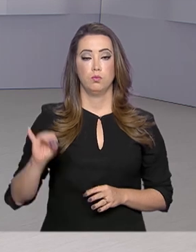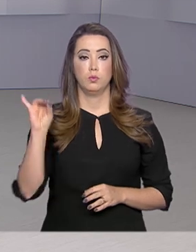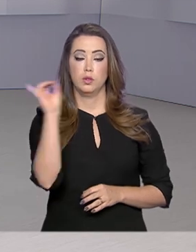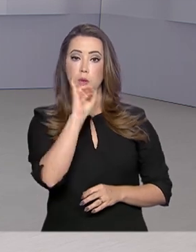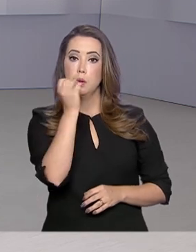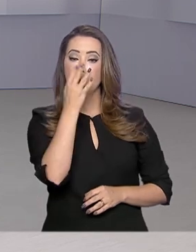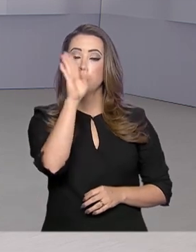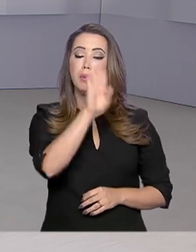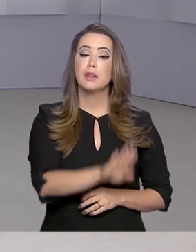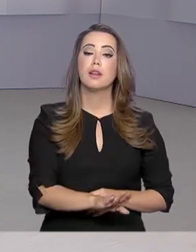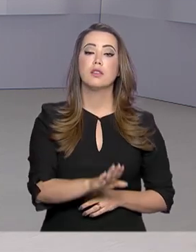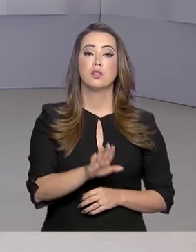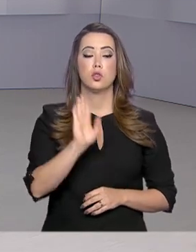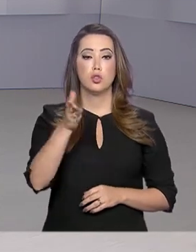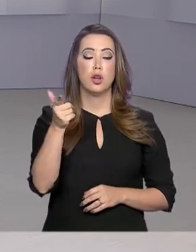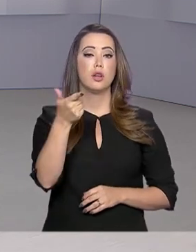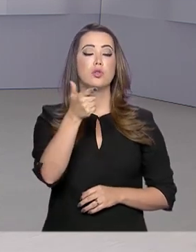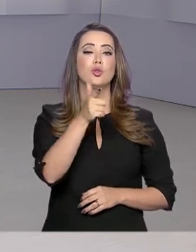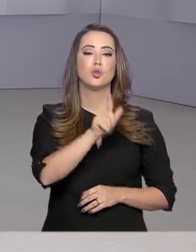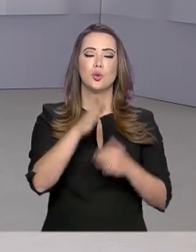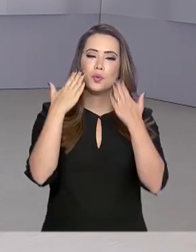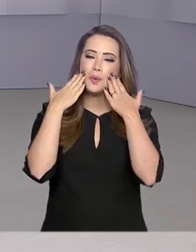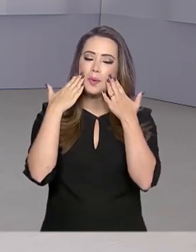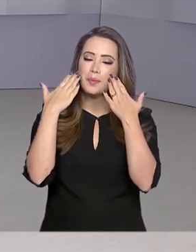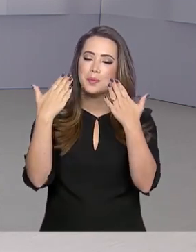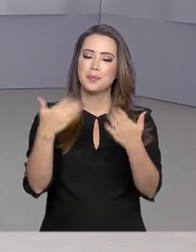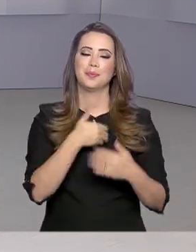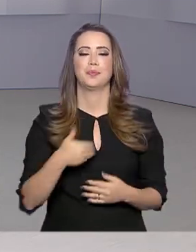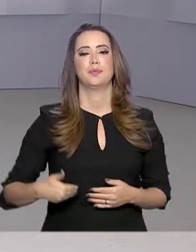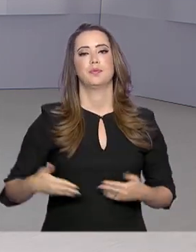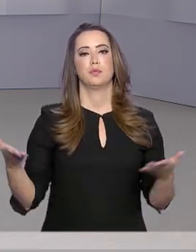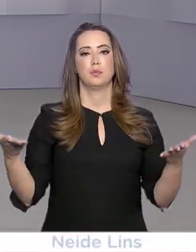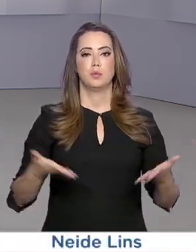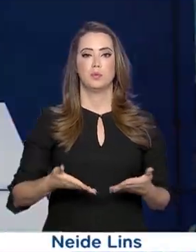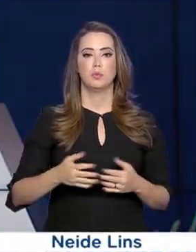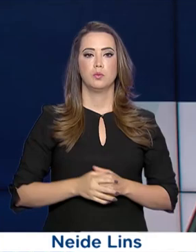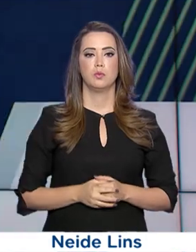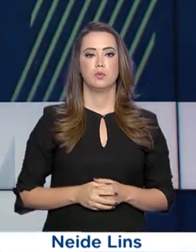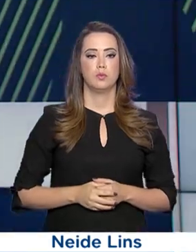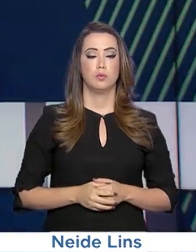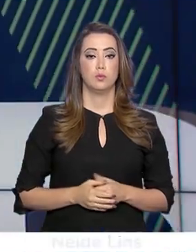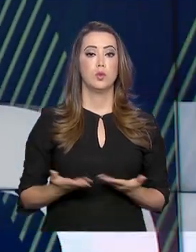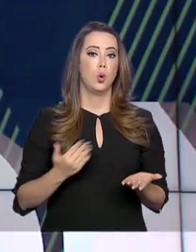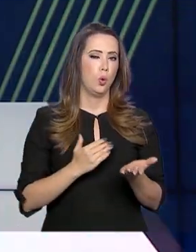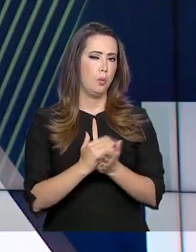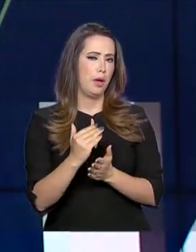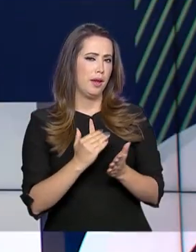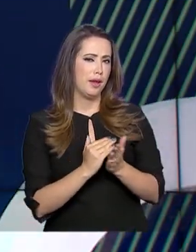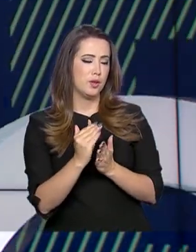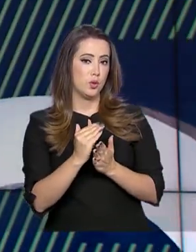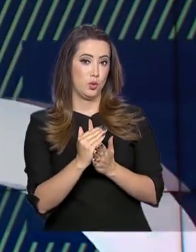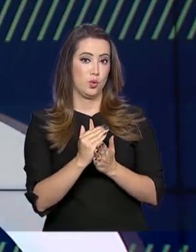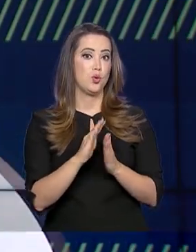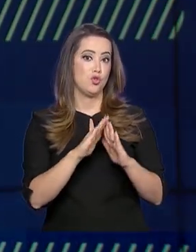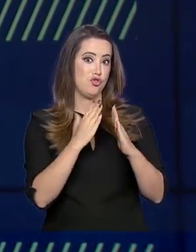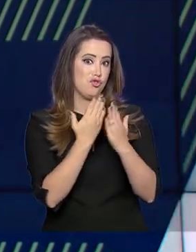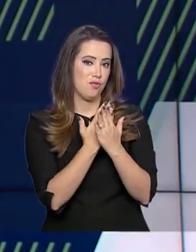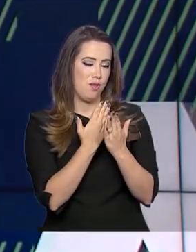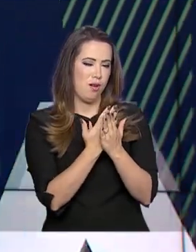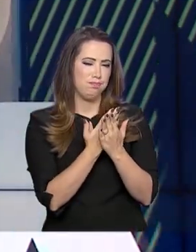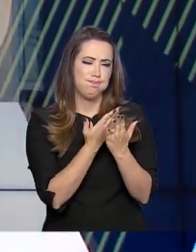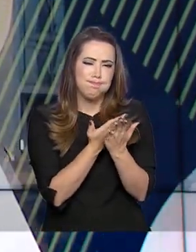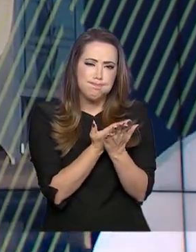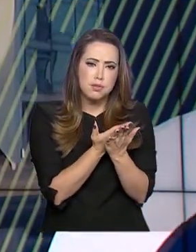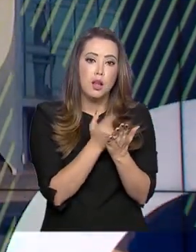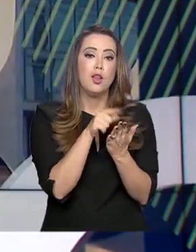Olá, boa tarde. Já estamos de volta com mais uma edição do Governo Agora. Início de ano letivo e um material escolar